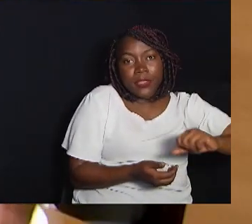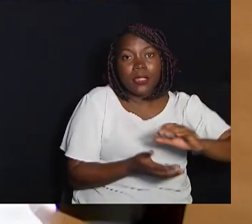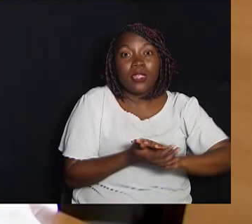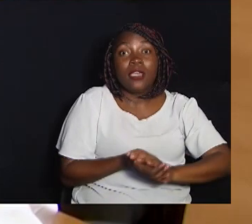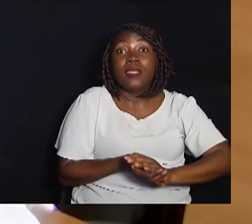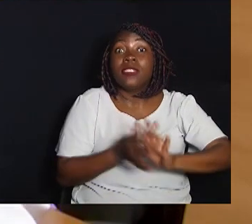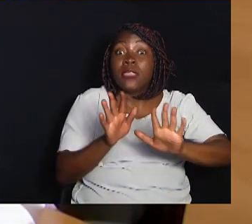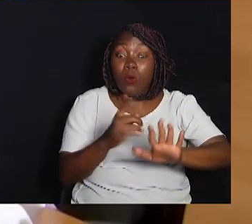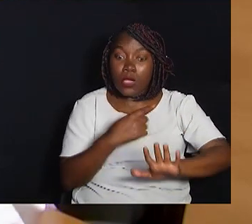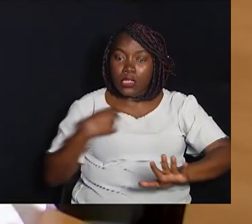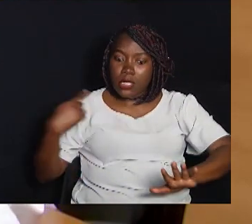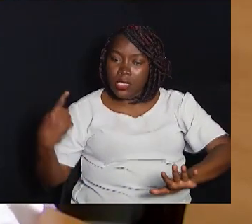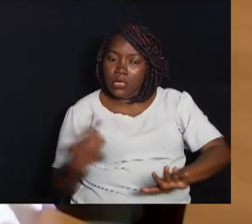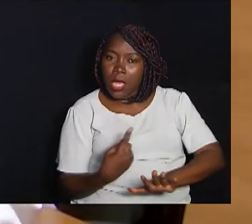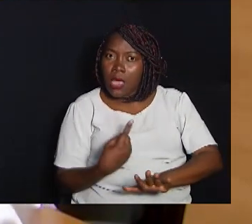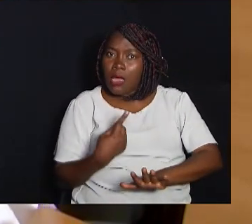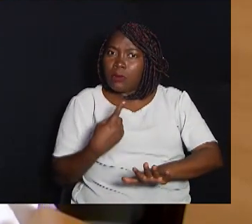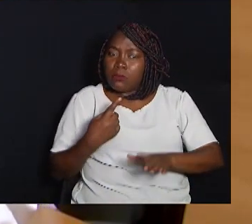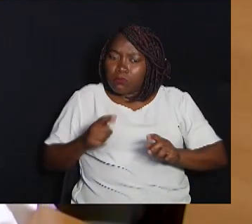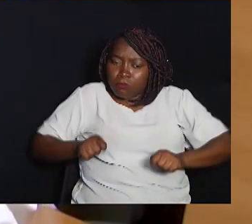está oportunizando a eles